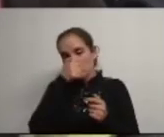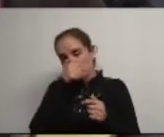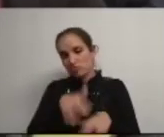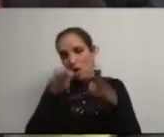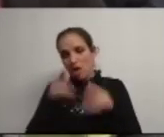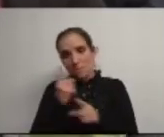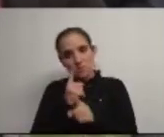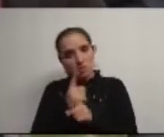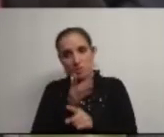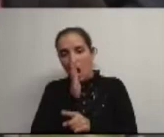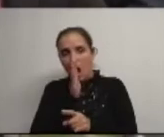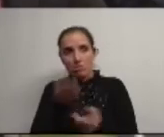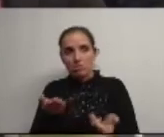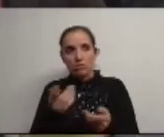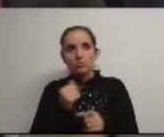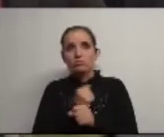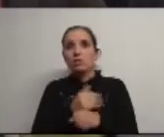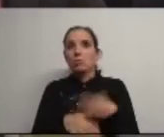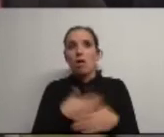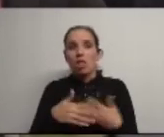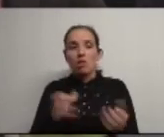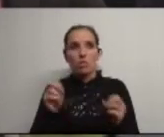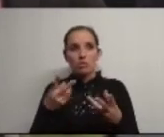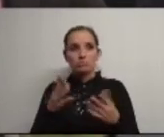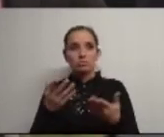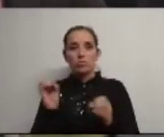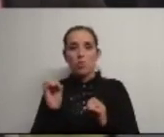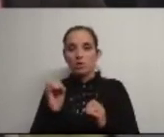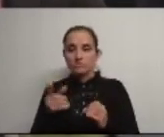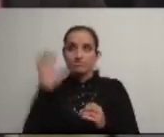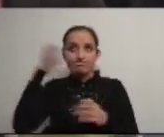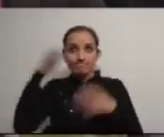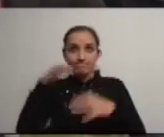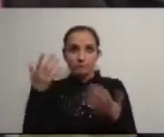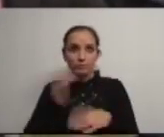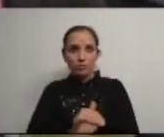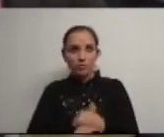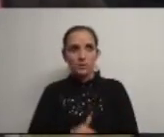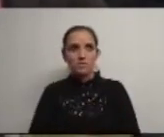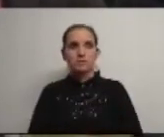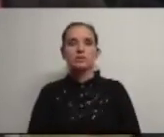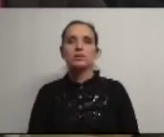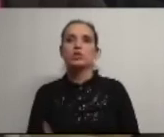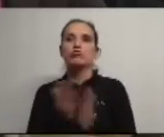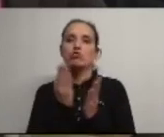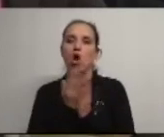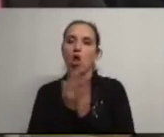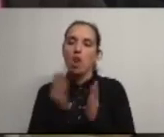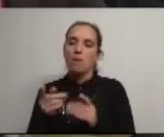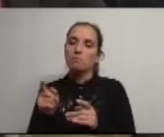e não se trabalha quando há esse fenómeno atmosférico sobre as escolas primárias